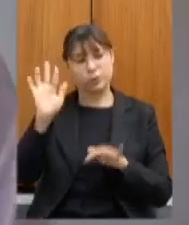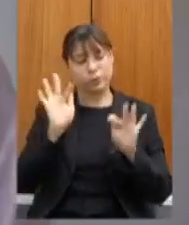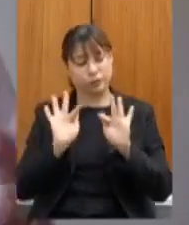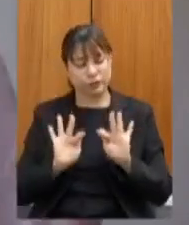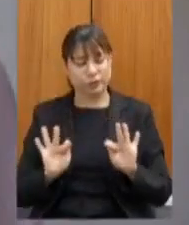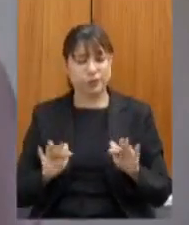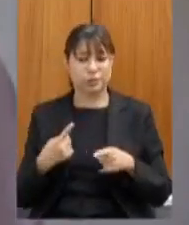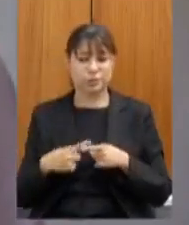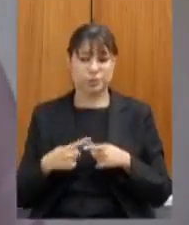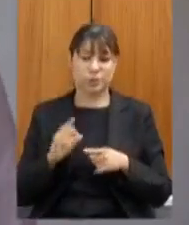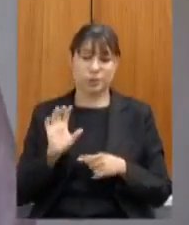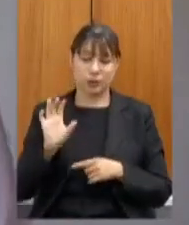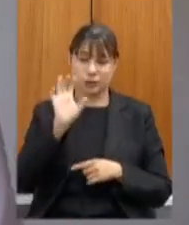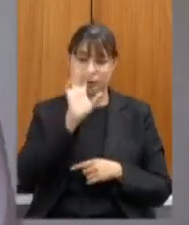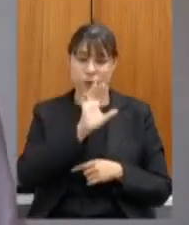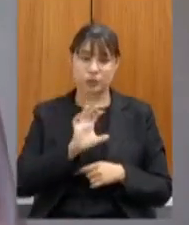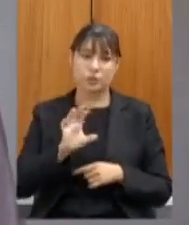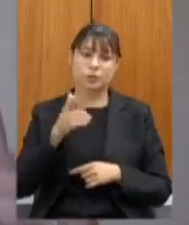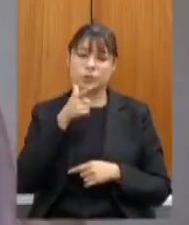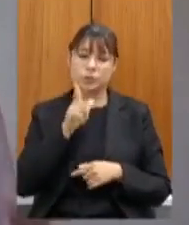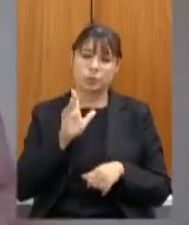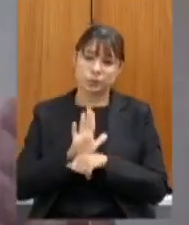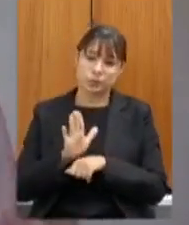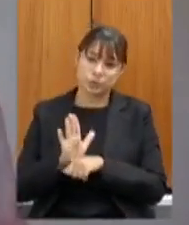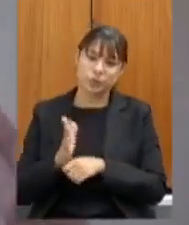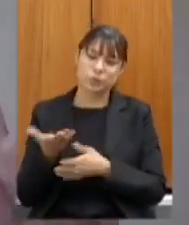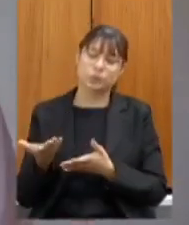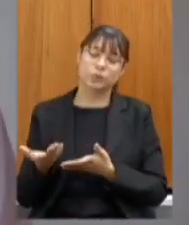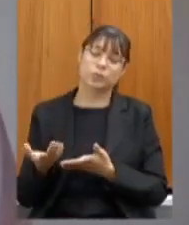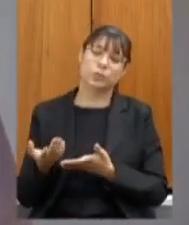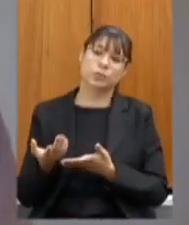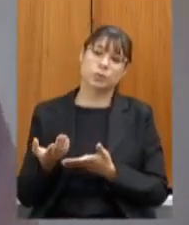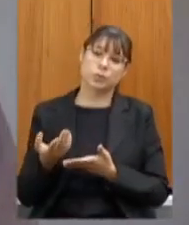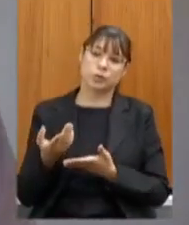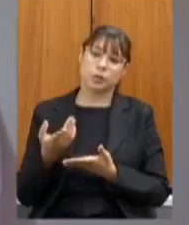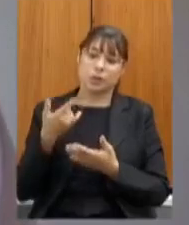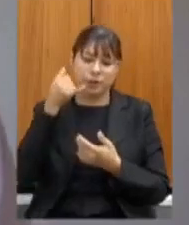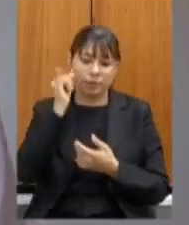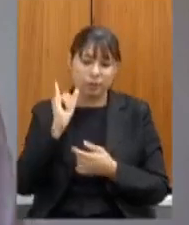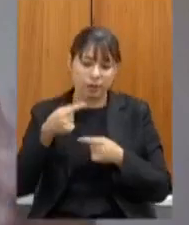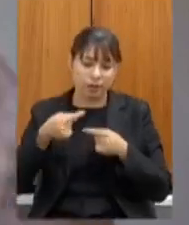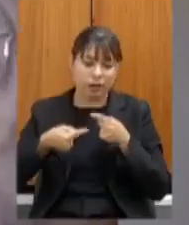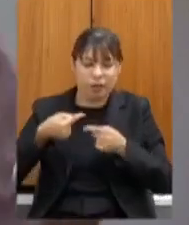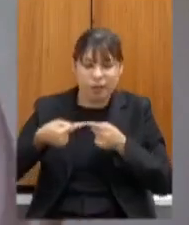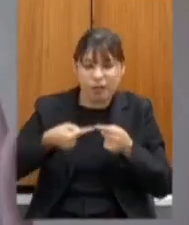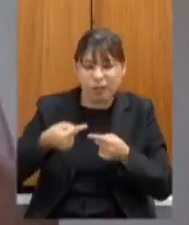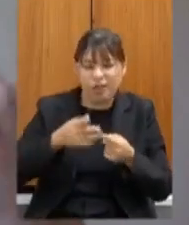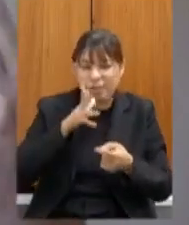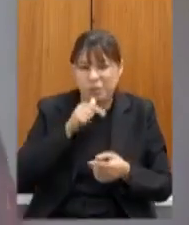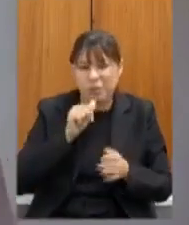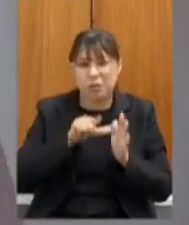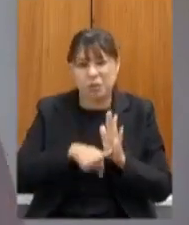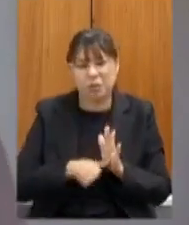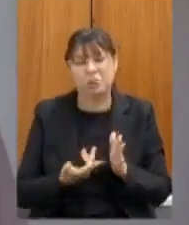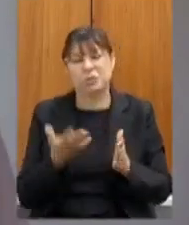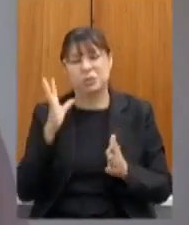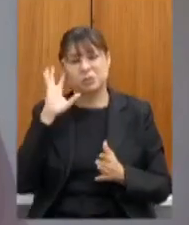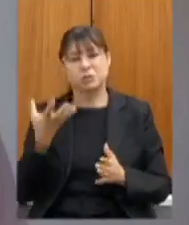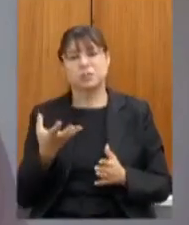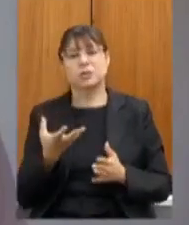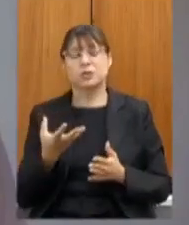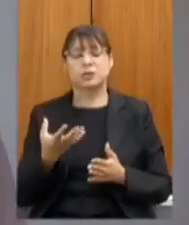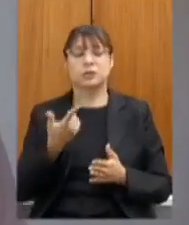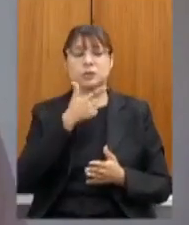regionalmente a gente conseguiu amparar as restrições burocráticas para isso e conseguiu dar vazão e